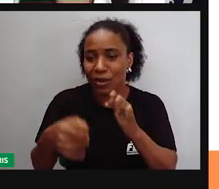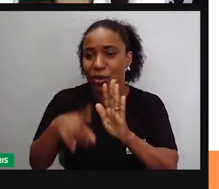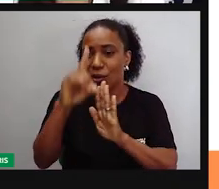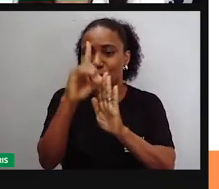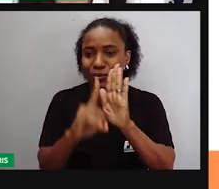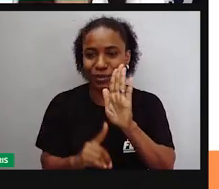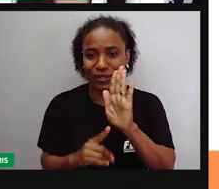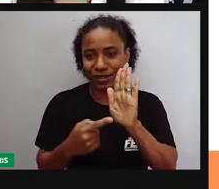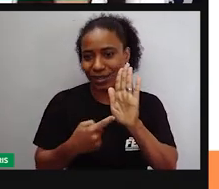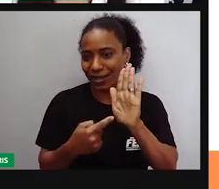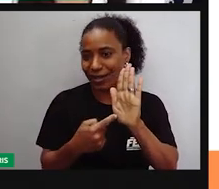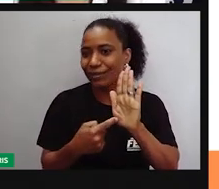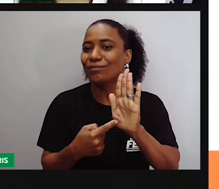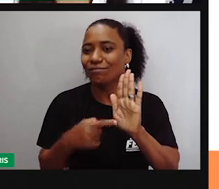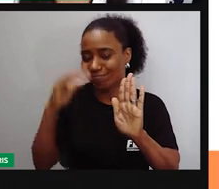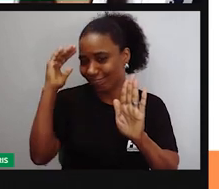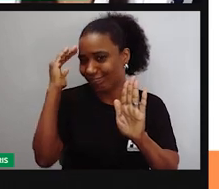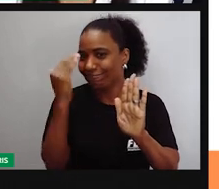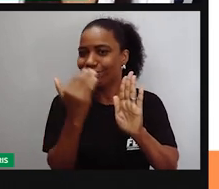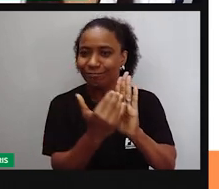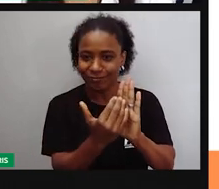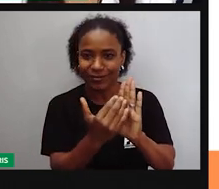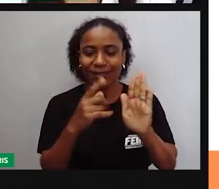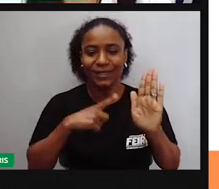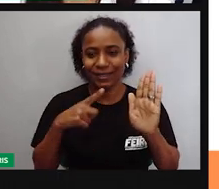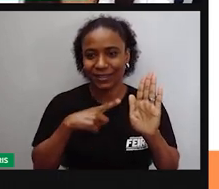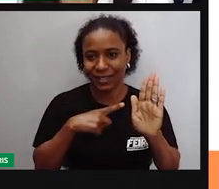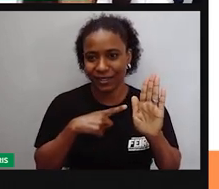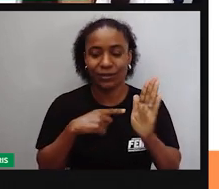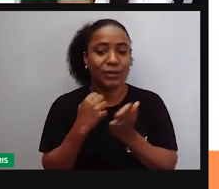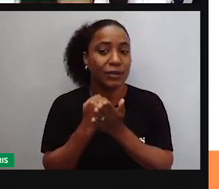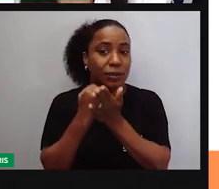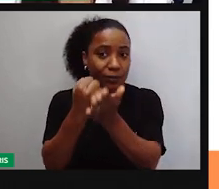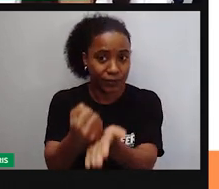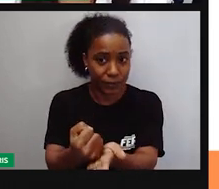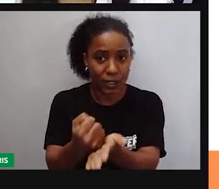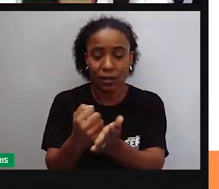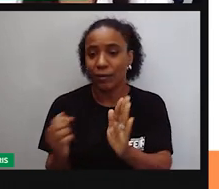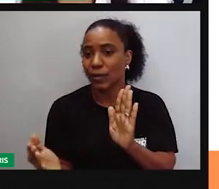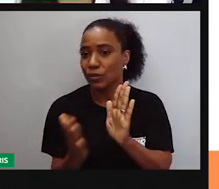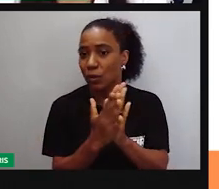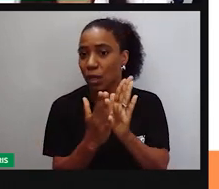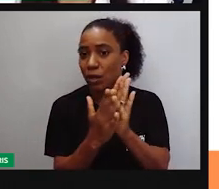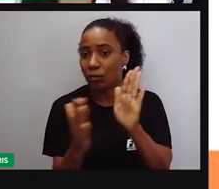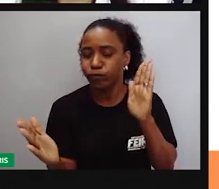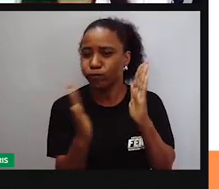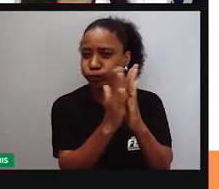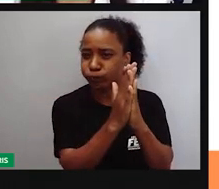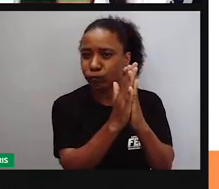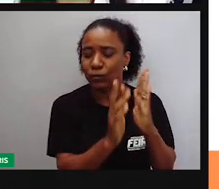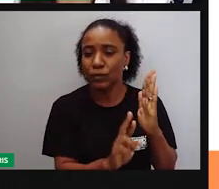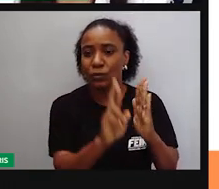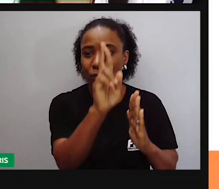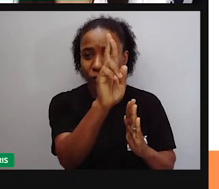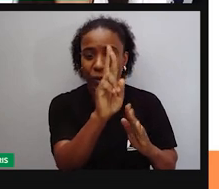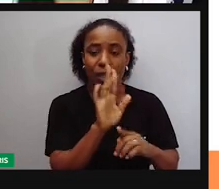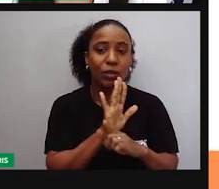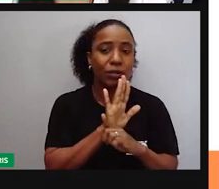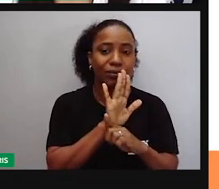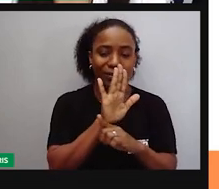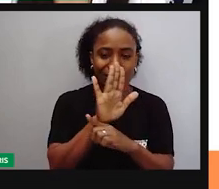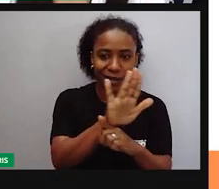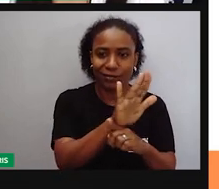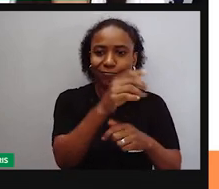percebido, né? E alguém que lhe represente correndo atrás, indo em busca para que esse direito seja atendido.